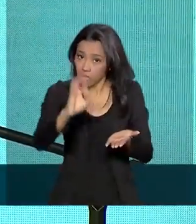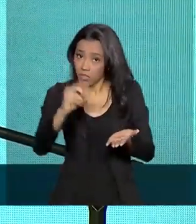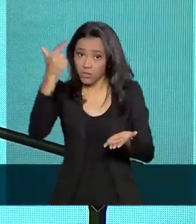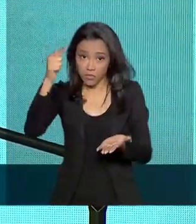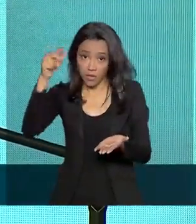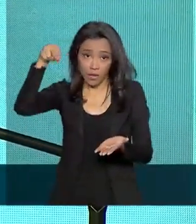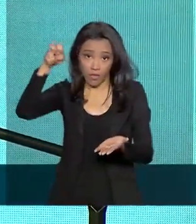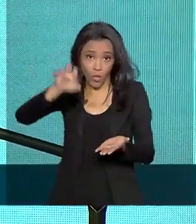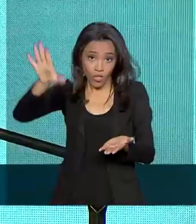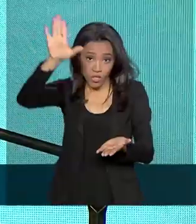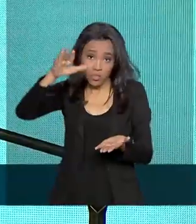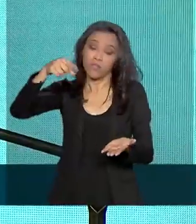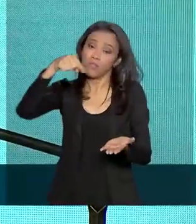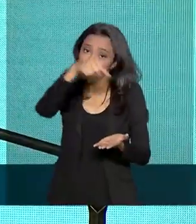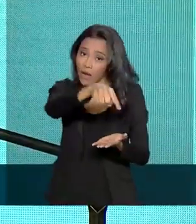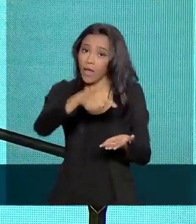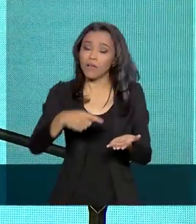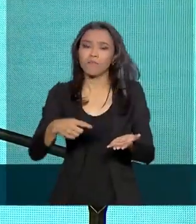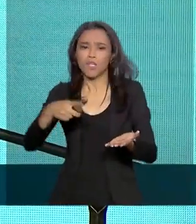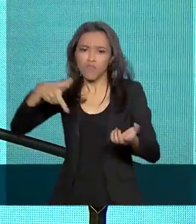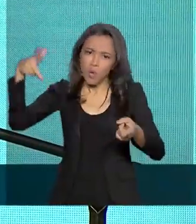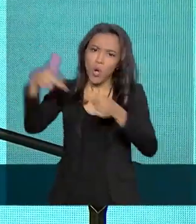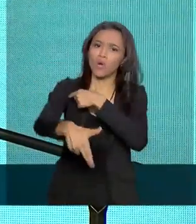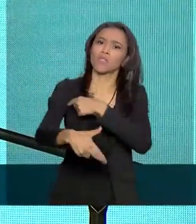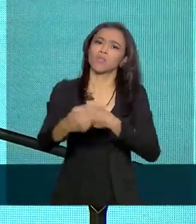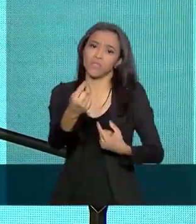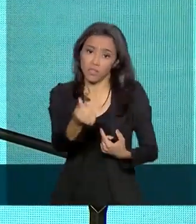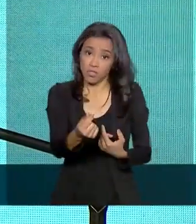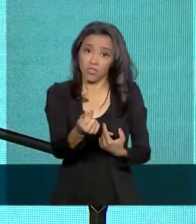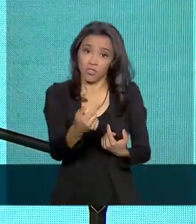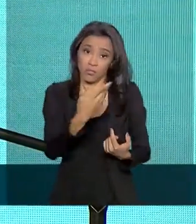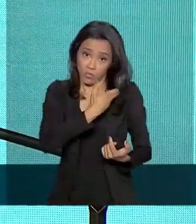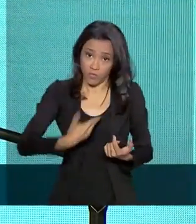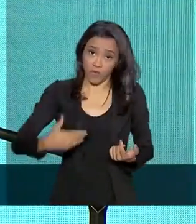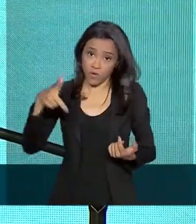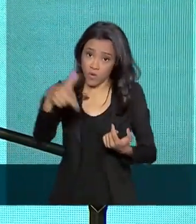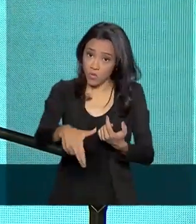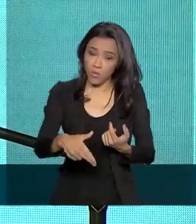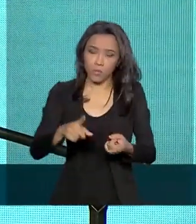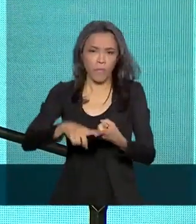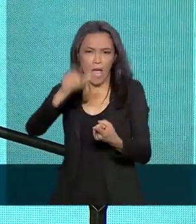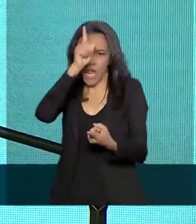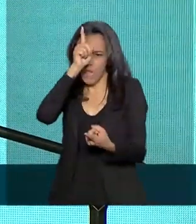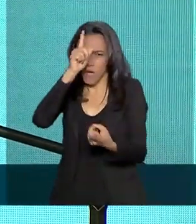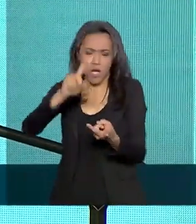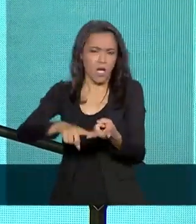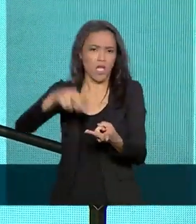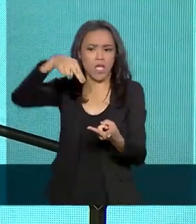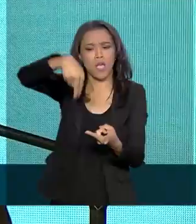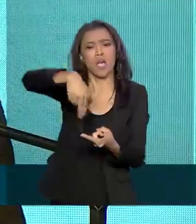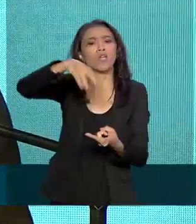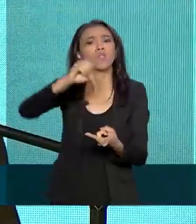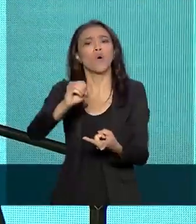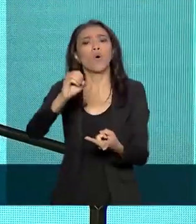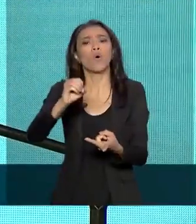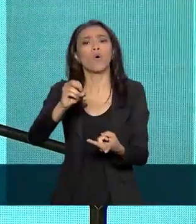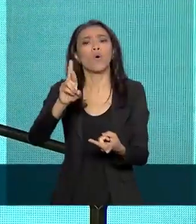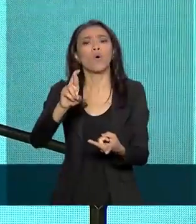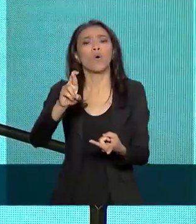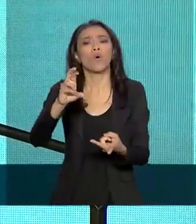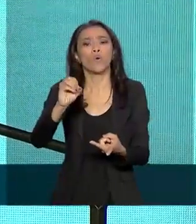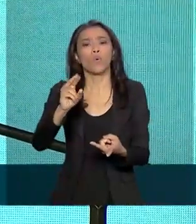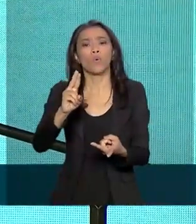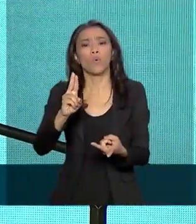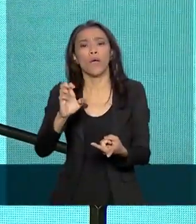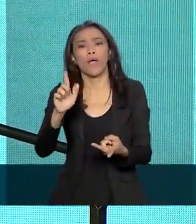nordestino, está lá na Amazônia. Cortamos essa grana deles. A Alemanha e a Noruega não vão querer comprar a prestação, é